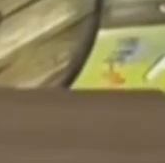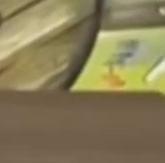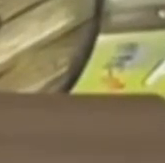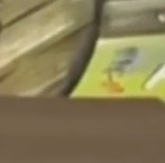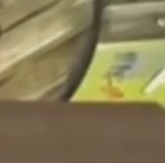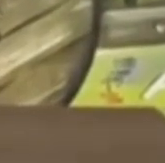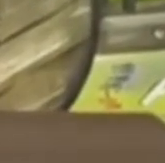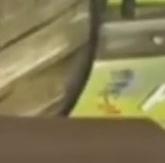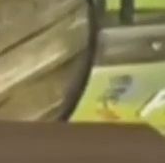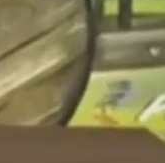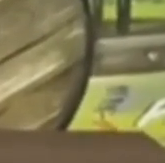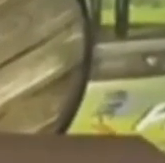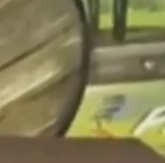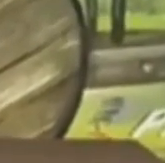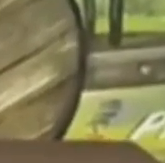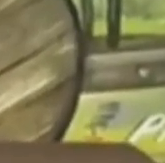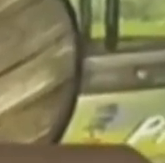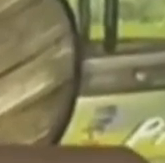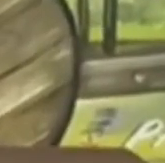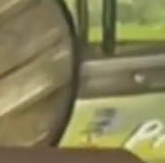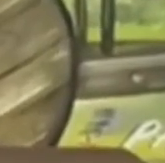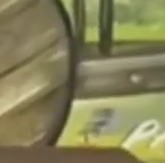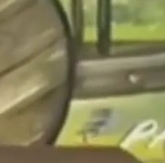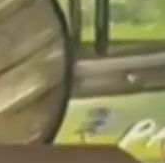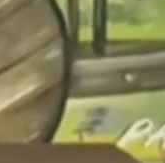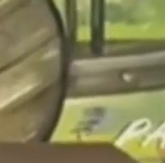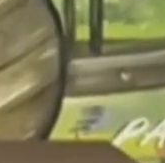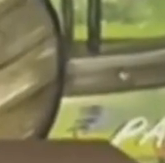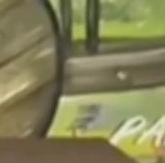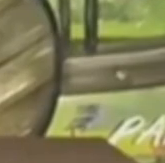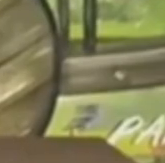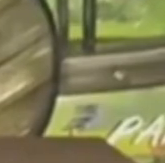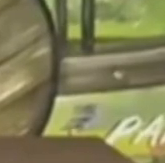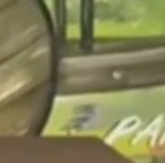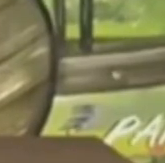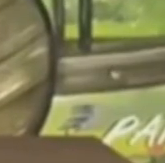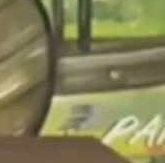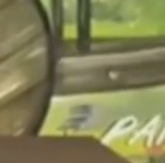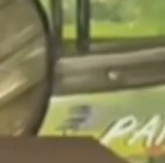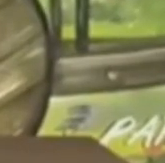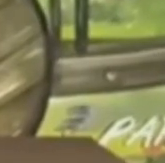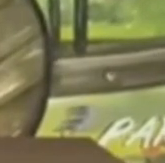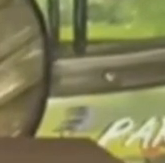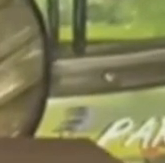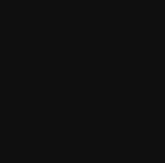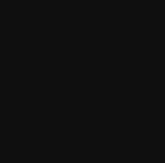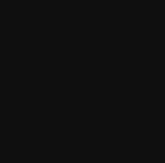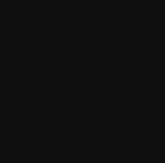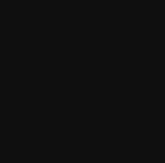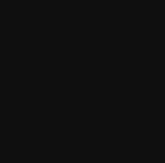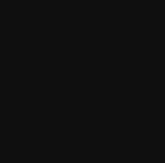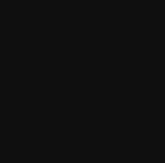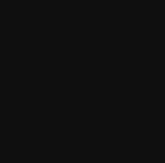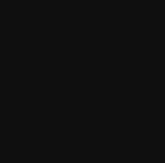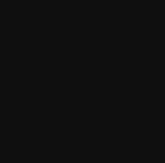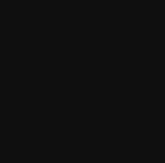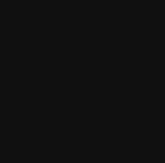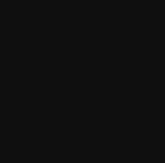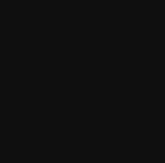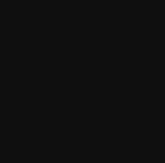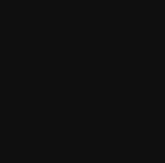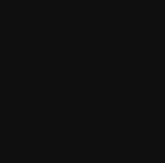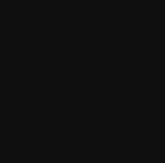imediata exoneração daquele professor que em sala de aula expôs ali um vídeo erotizado